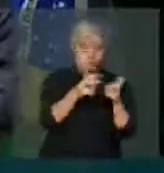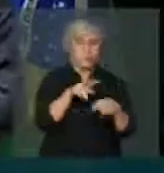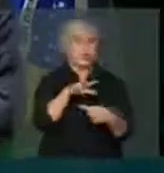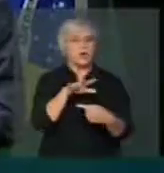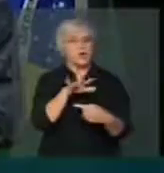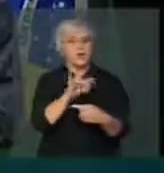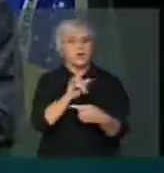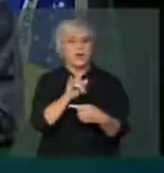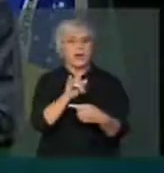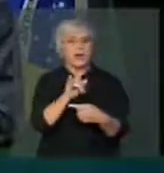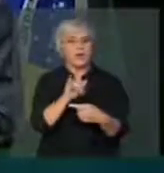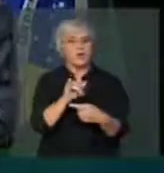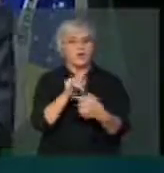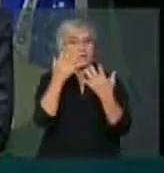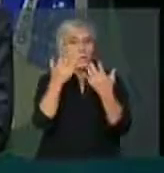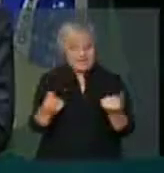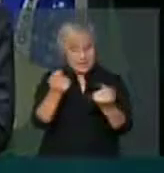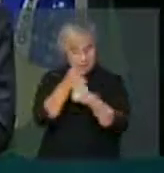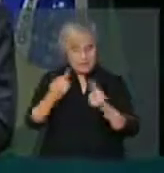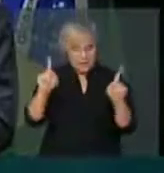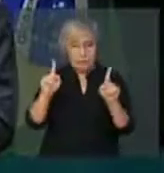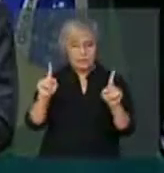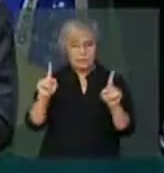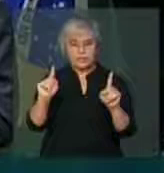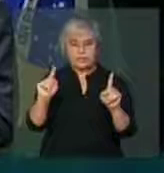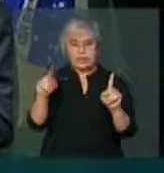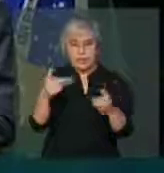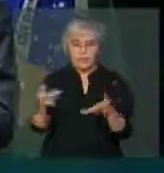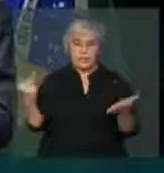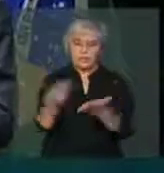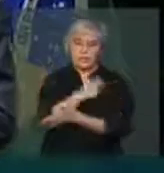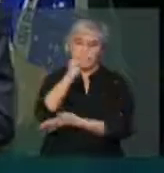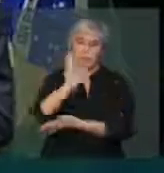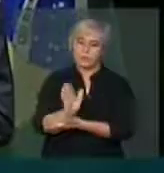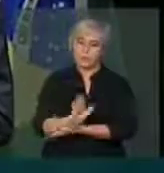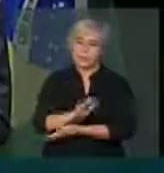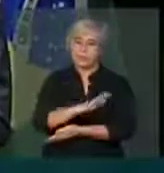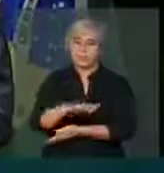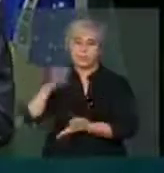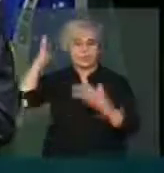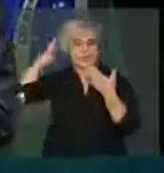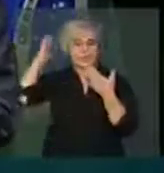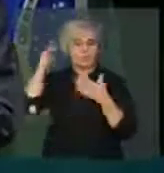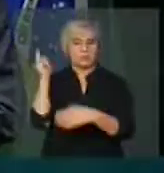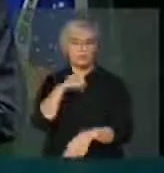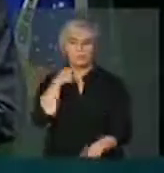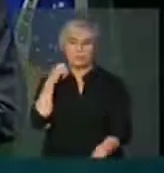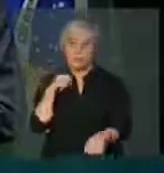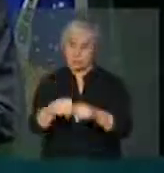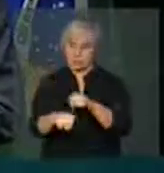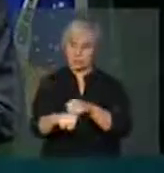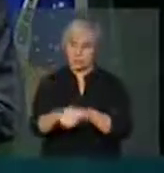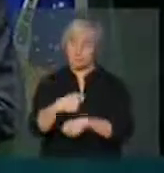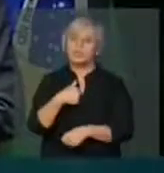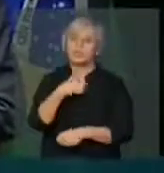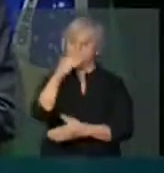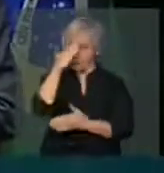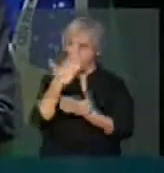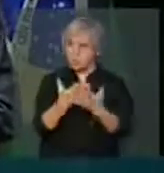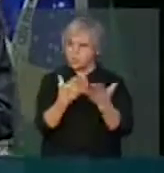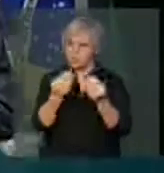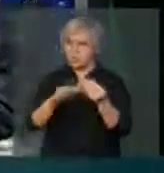não a esse absurdo que acontece no Brasil. Podem ter certezas que muitas crianças, em breve,